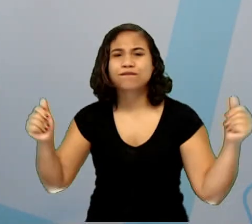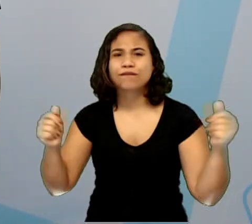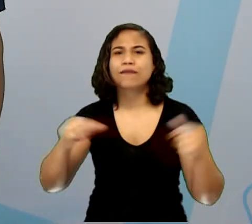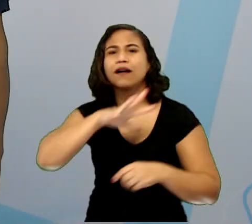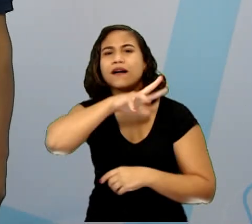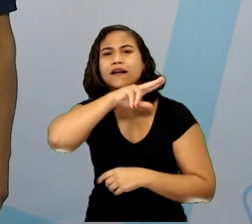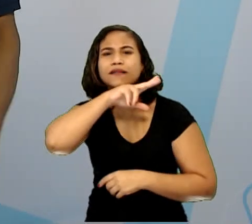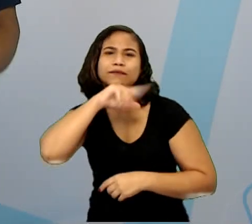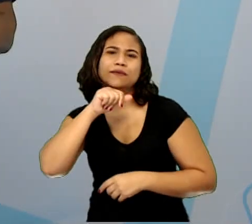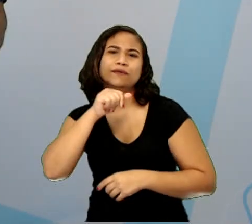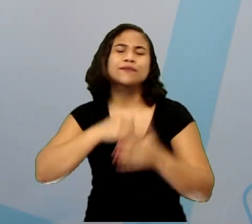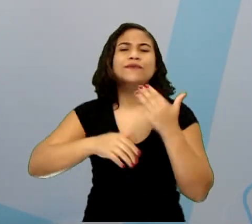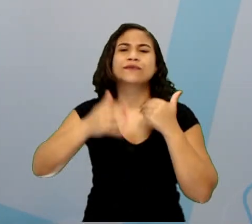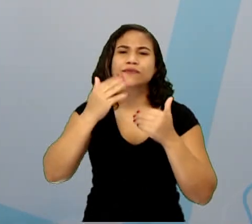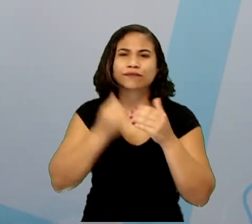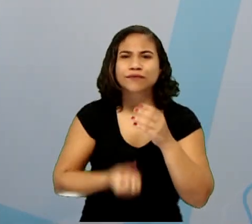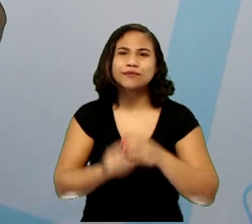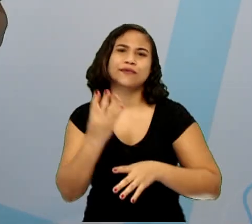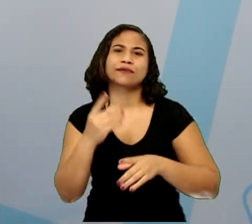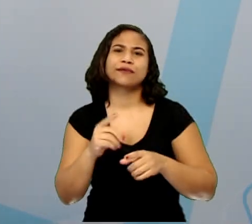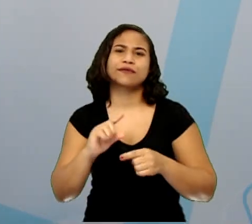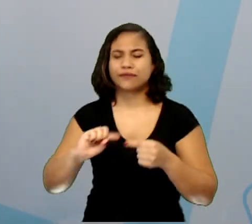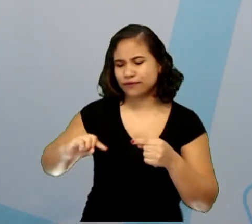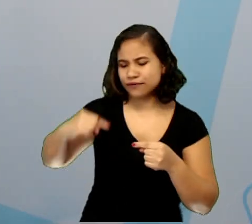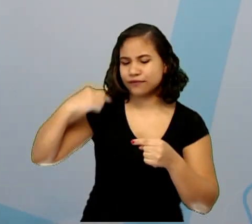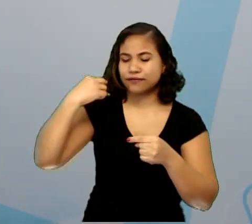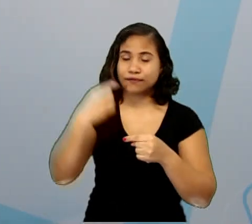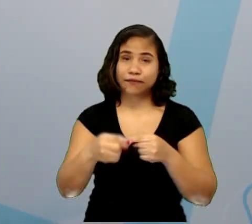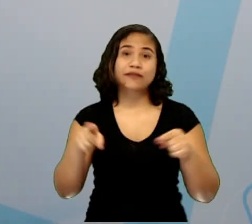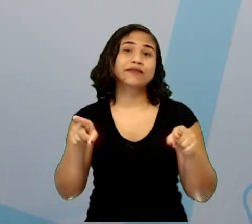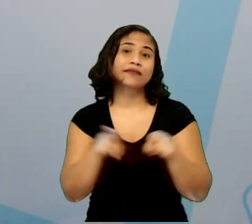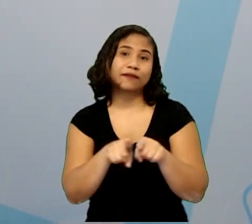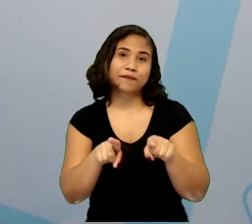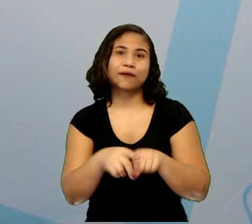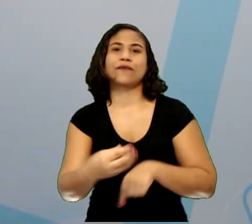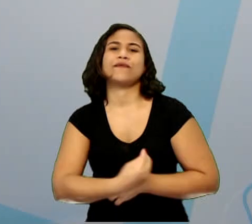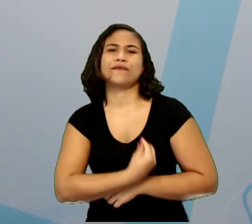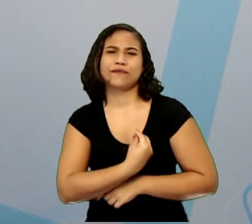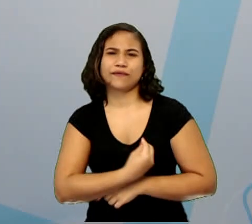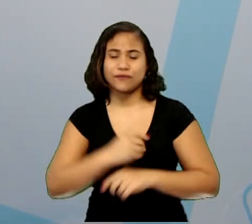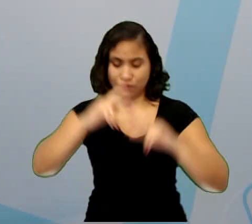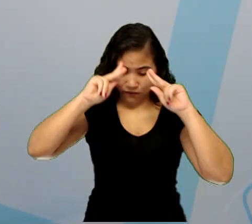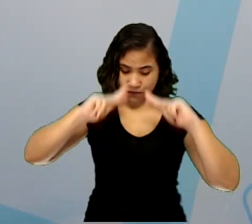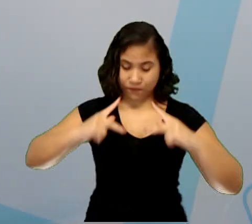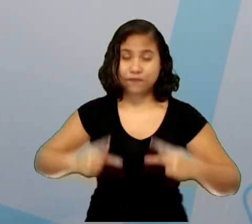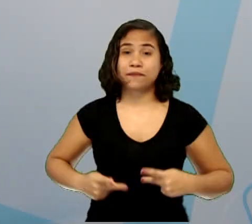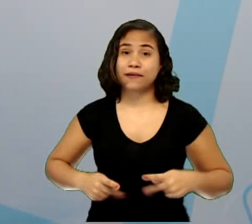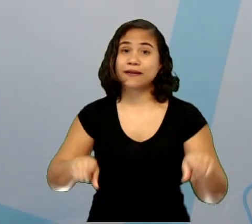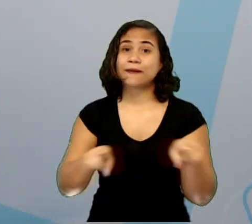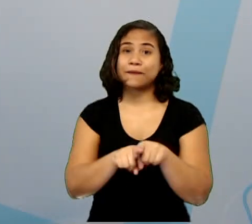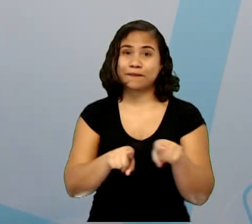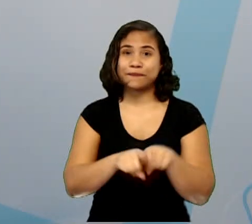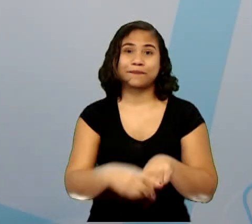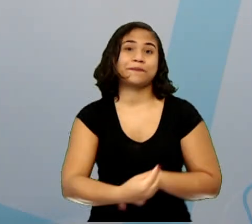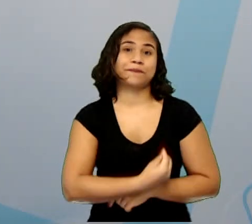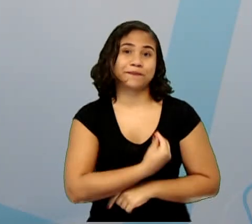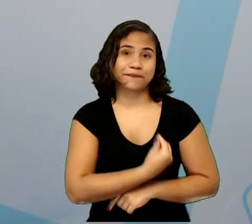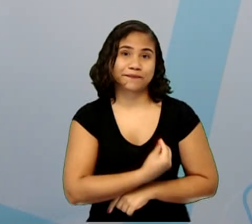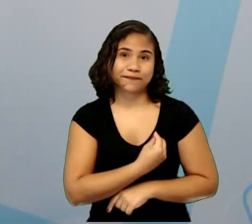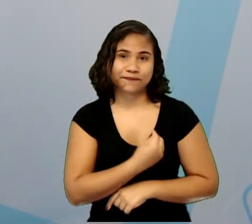consumidores. E, consequentemente, a vida humana, a nossa vida também, seria